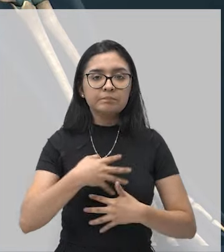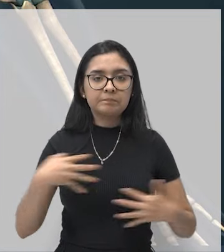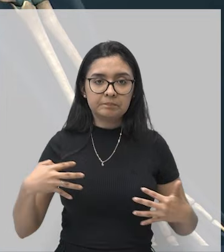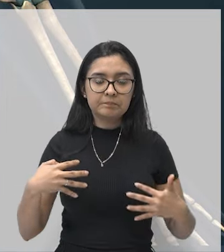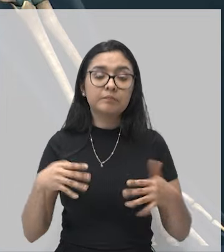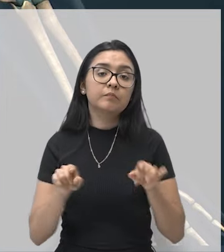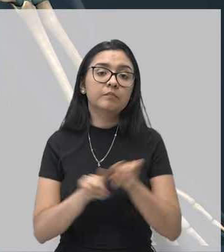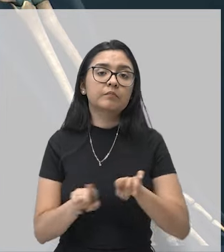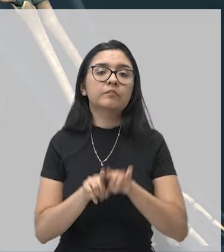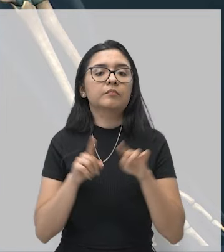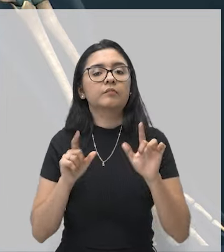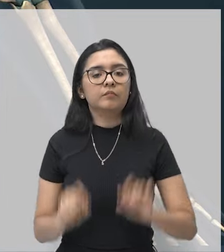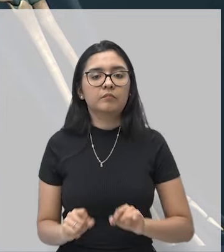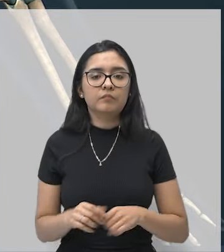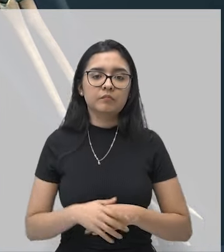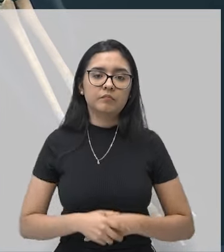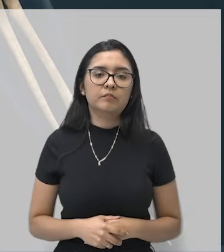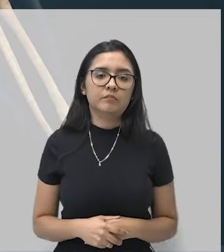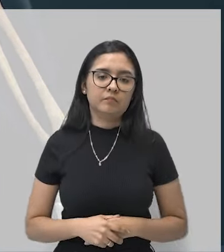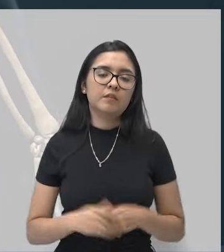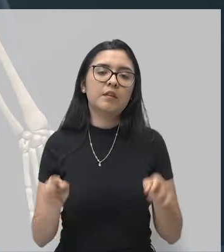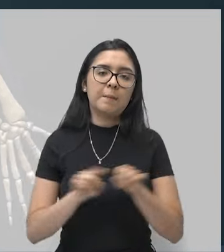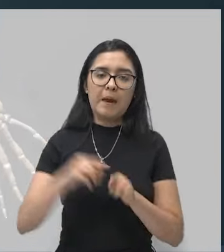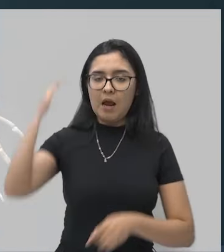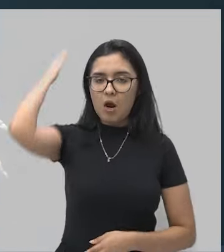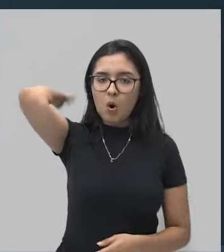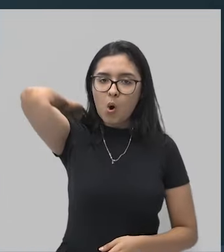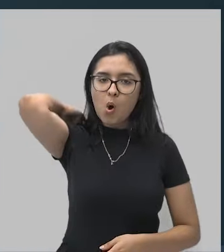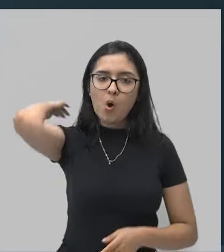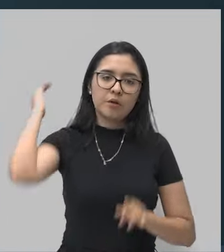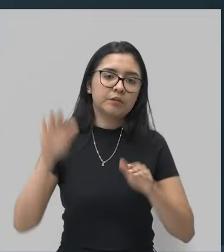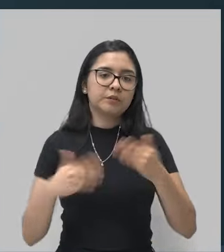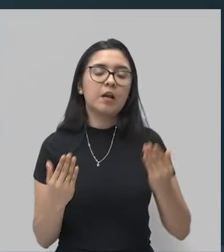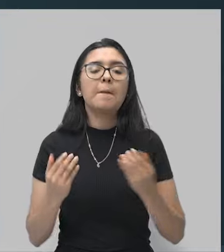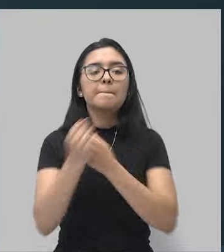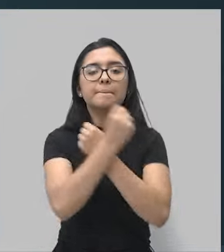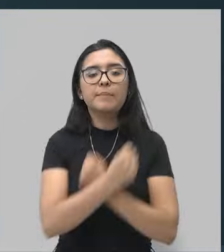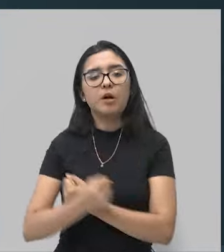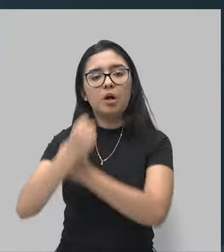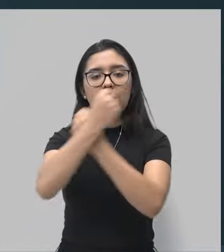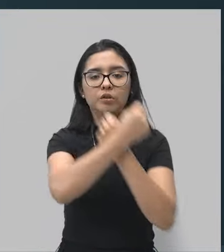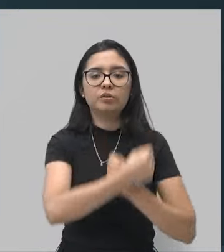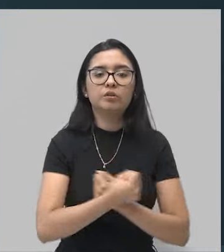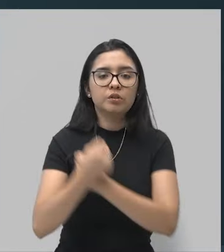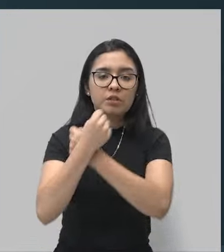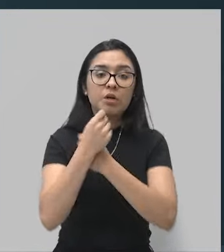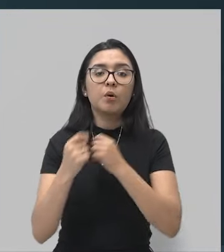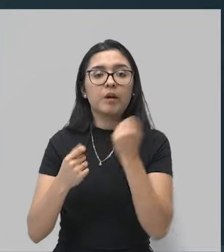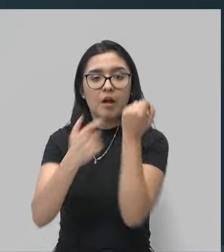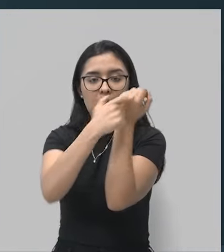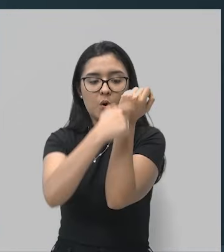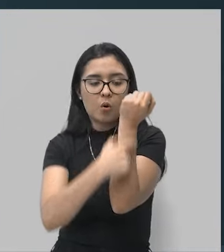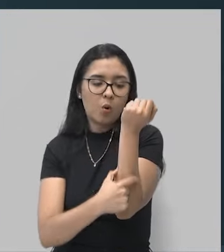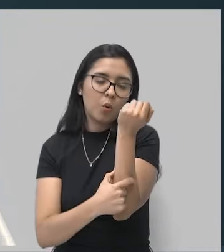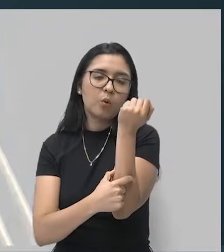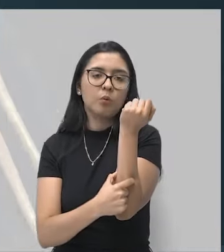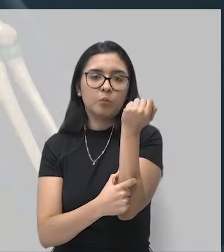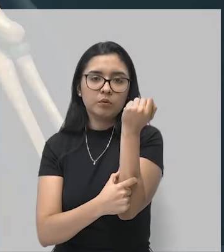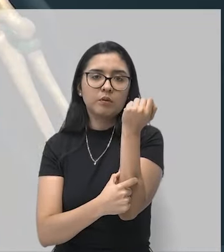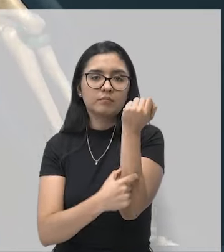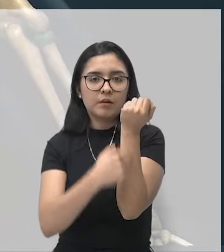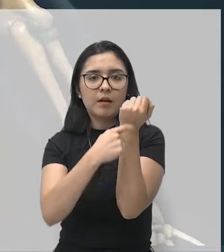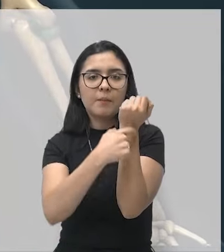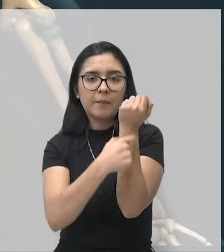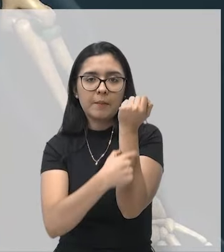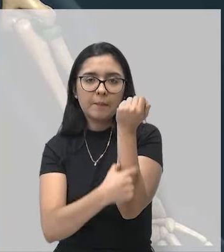Que envolve até a costa aqui, a proteção da nossa coluna. Os músculos fazem